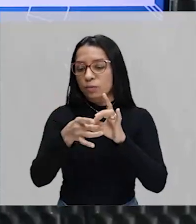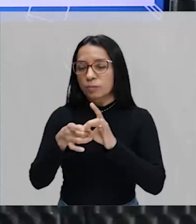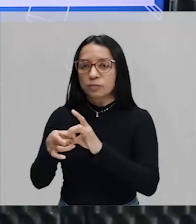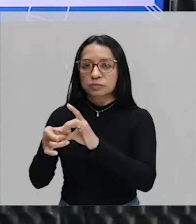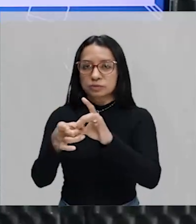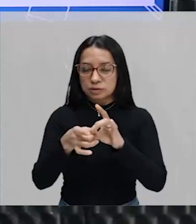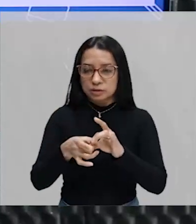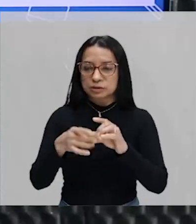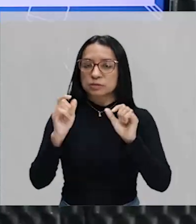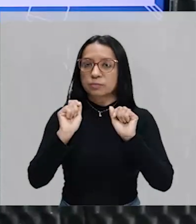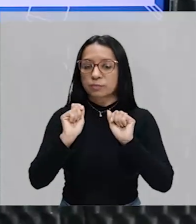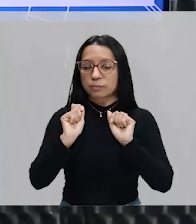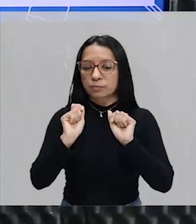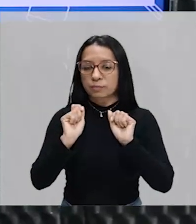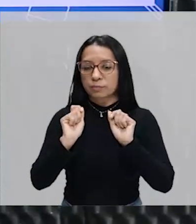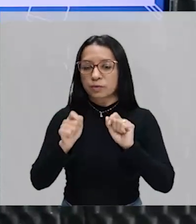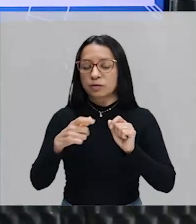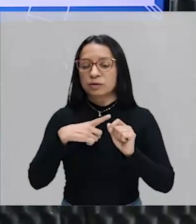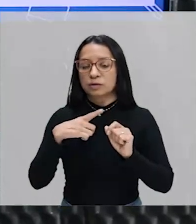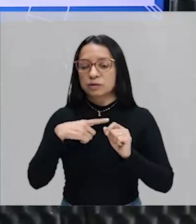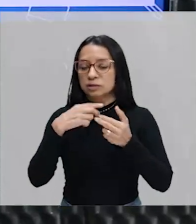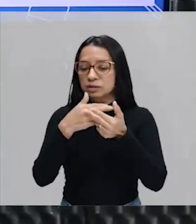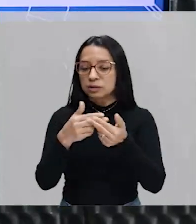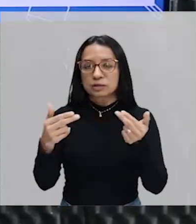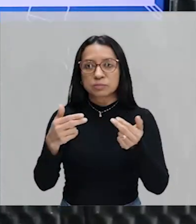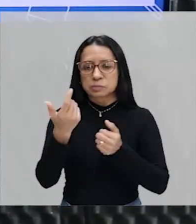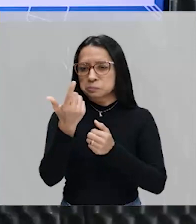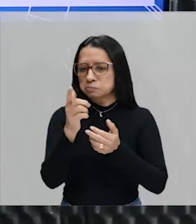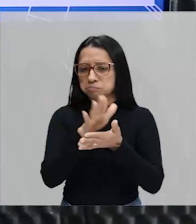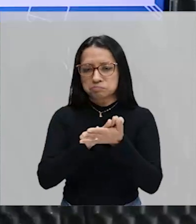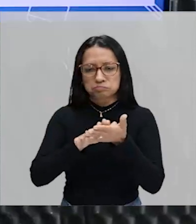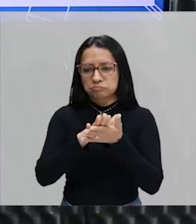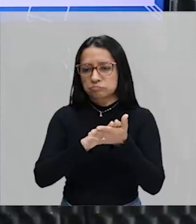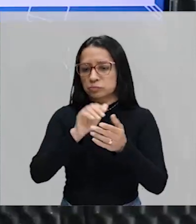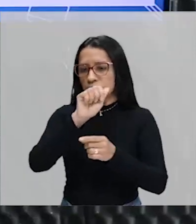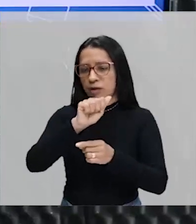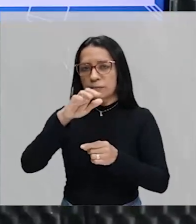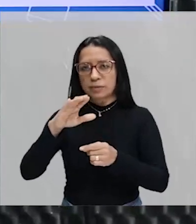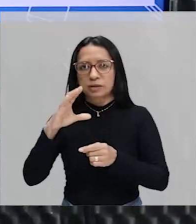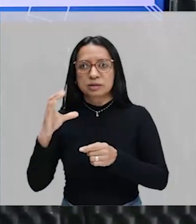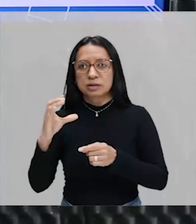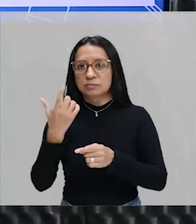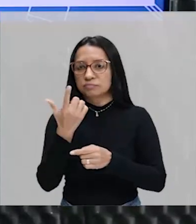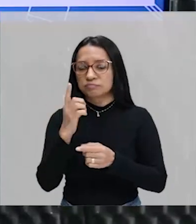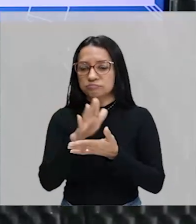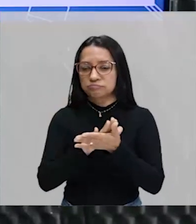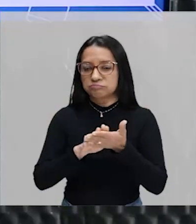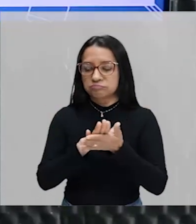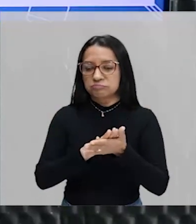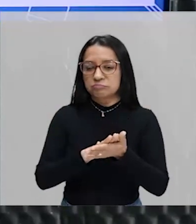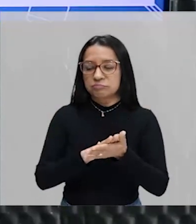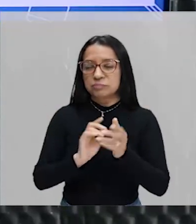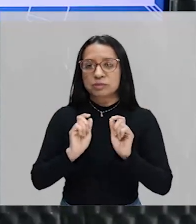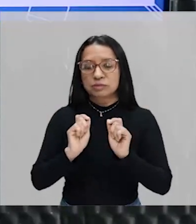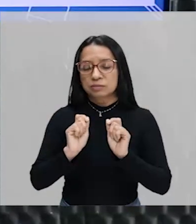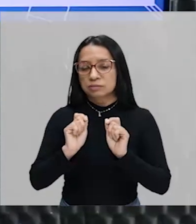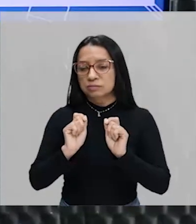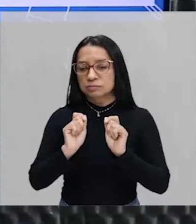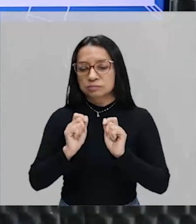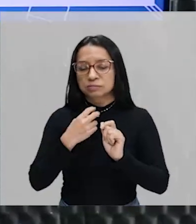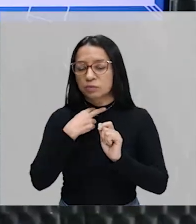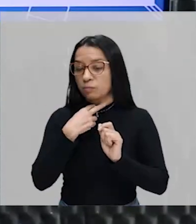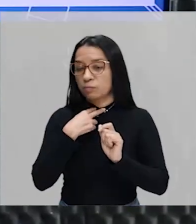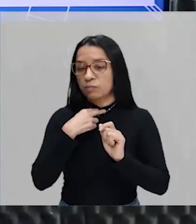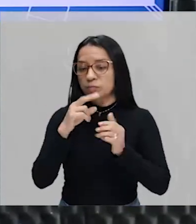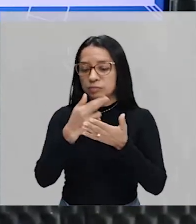podem existir elementos que não estão em nenhum deles, tá bom? Nesse caso, eu não posso simplesmente pintar